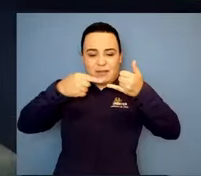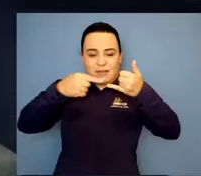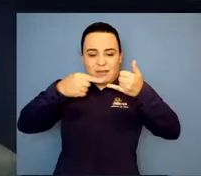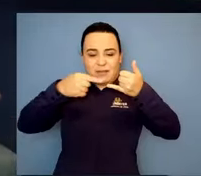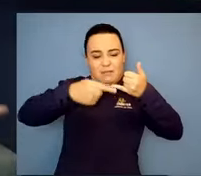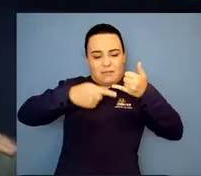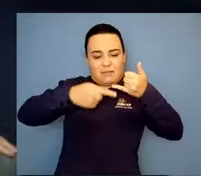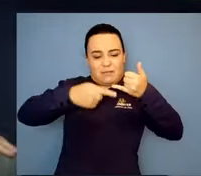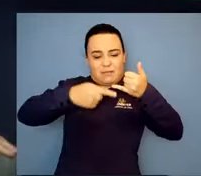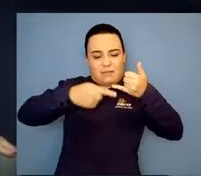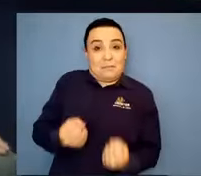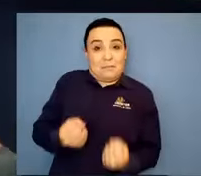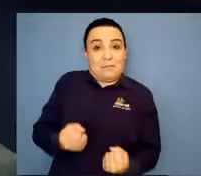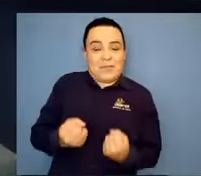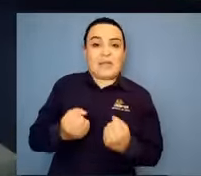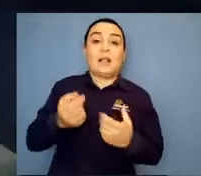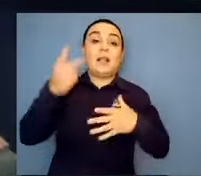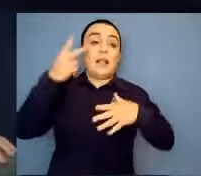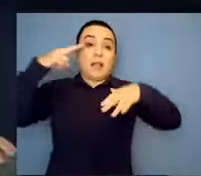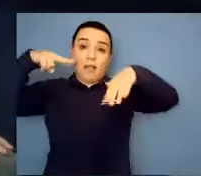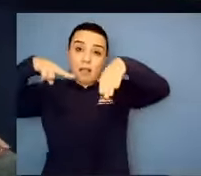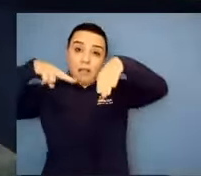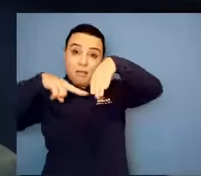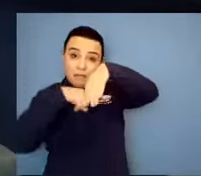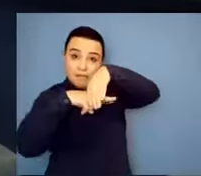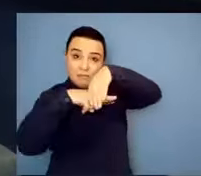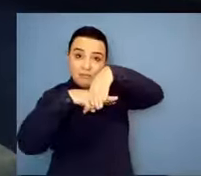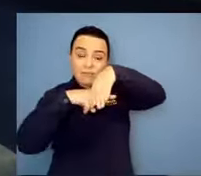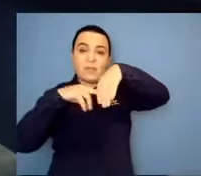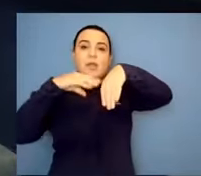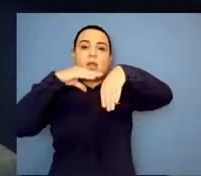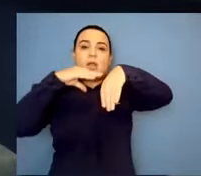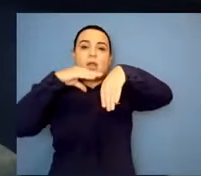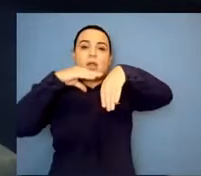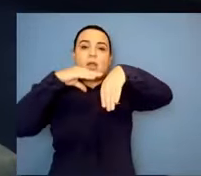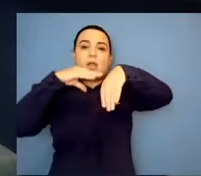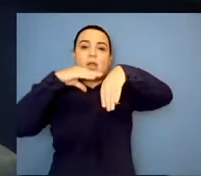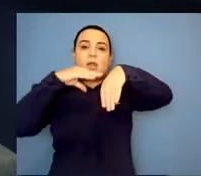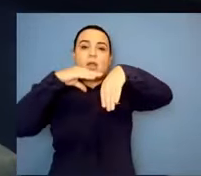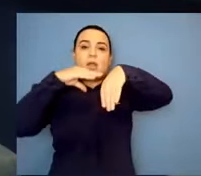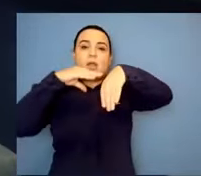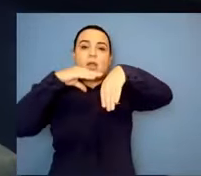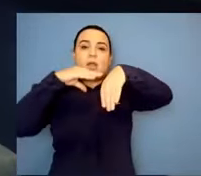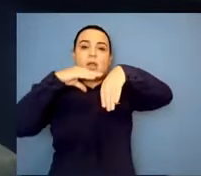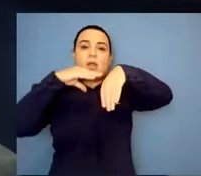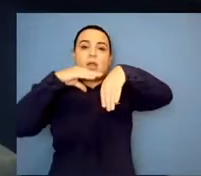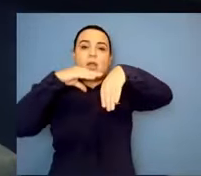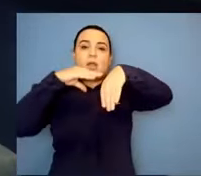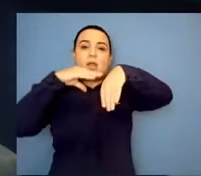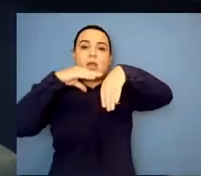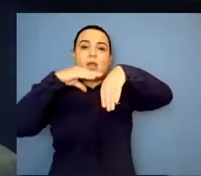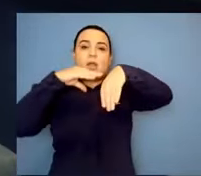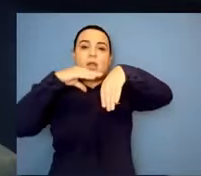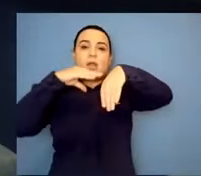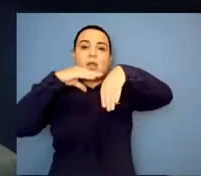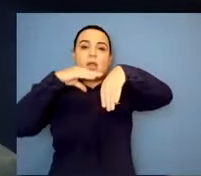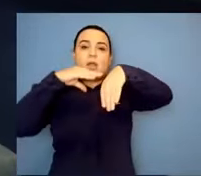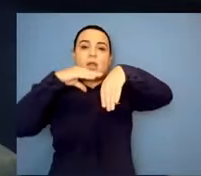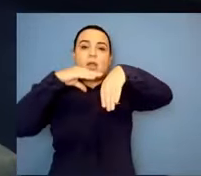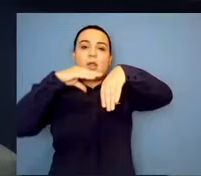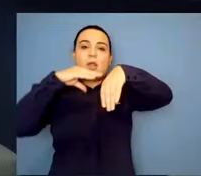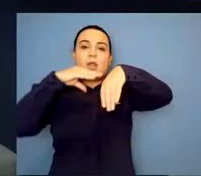fica acamada, né? Então, tá. Fui no Google, mandei e-mail para vários lugares do Brasil.